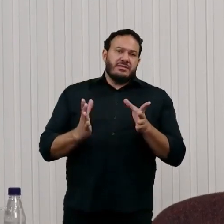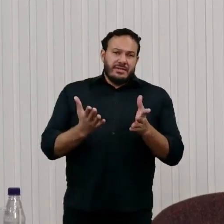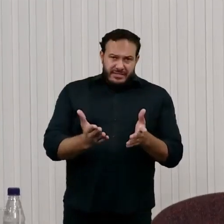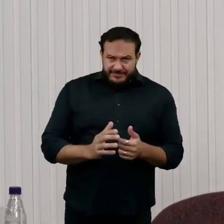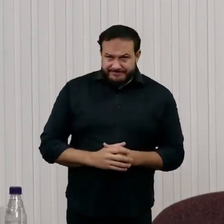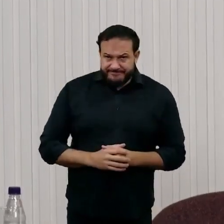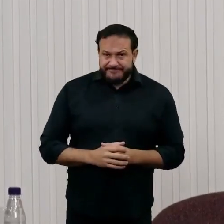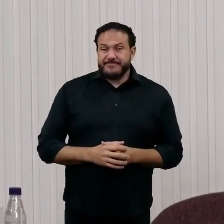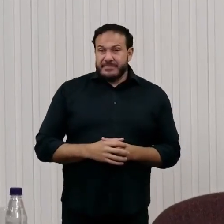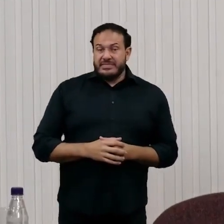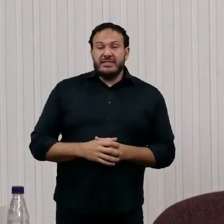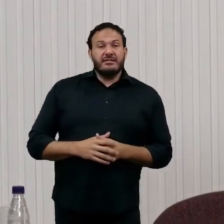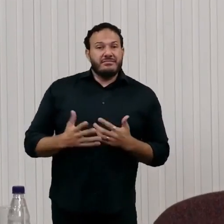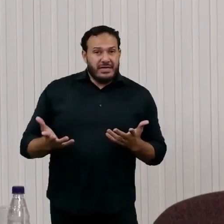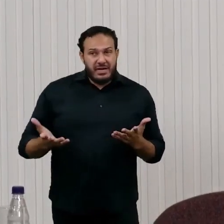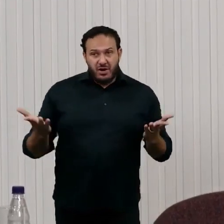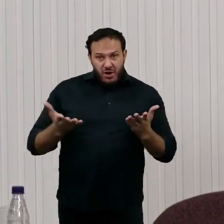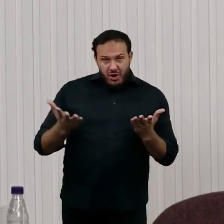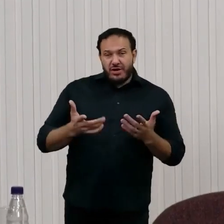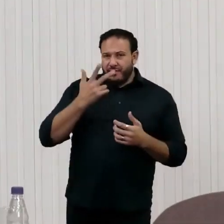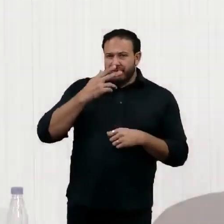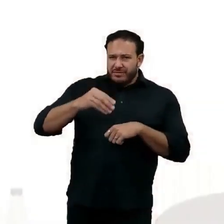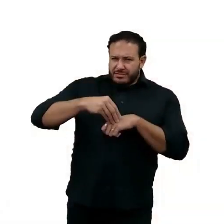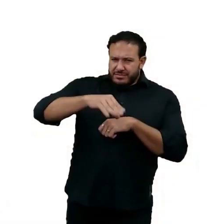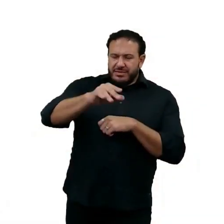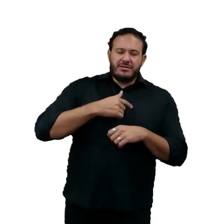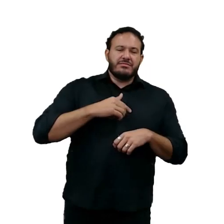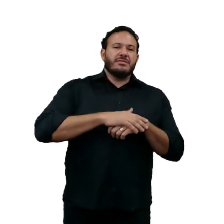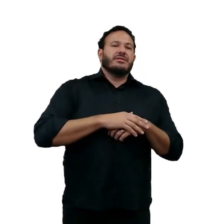E aí eu vou deixar vocês com uma citação que não é minha